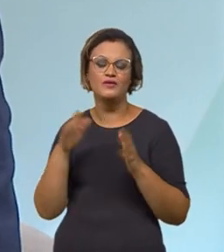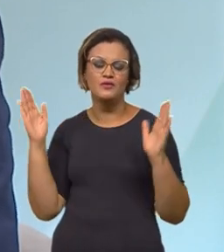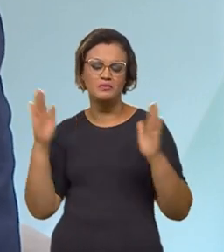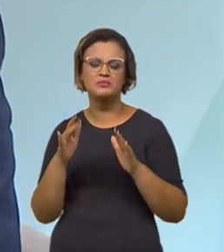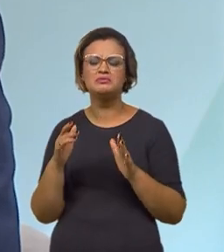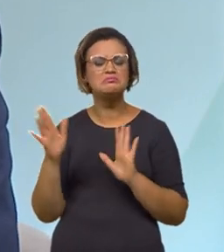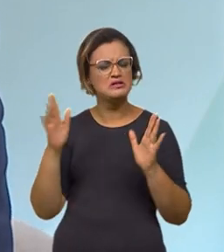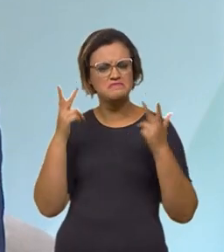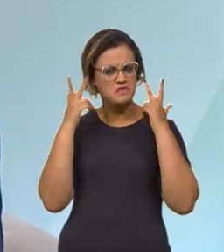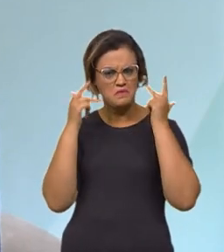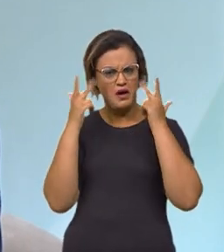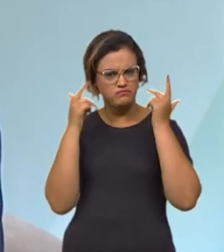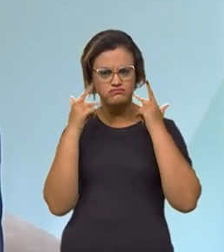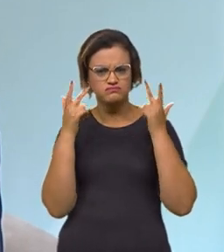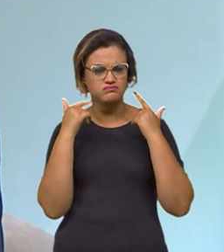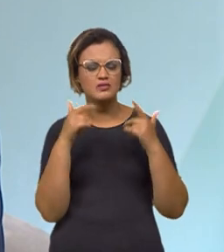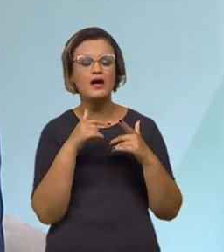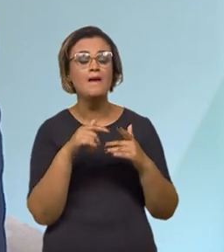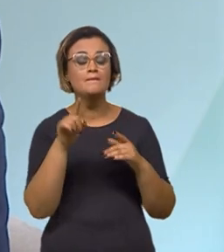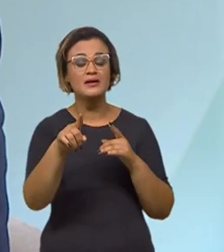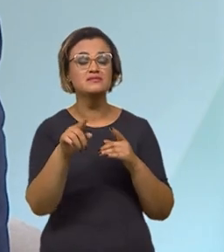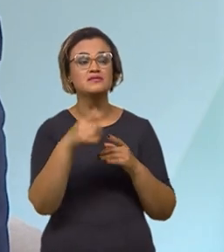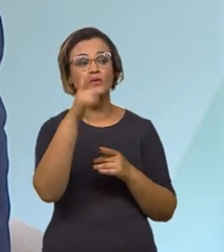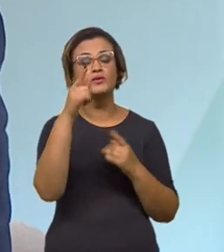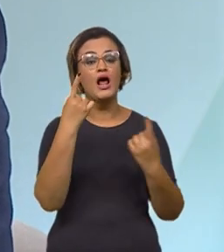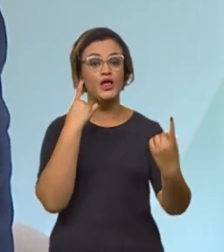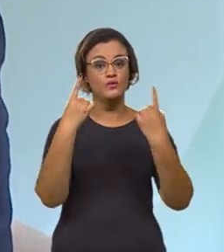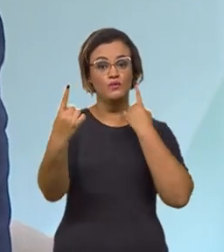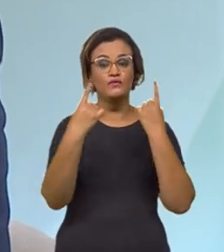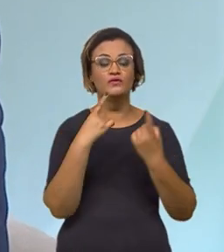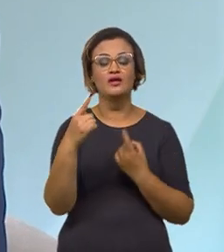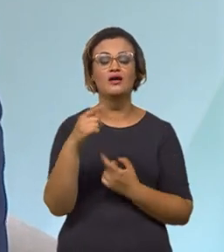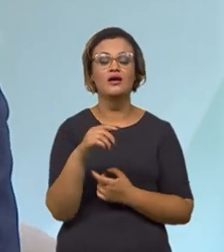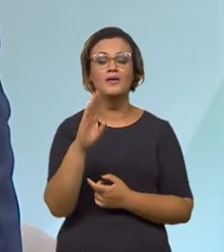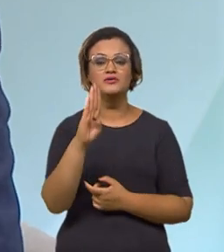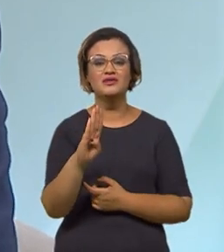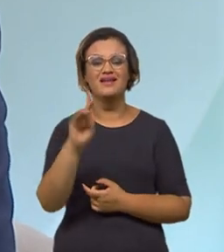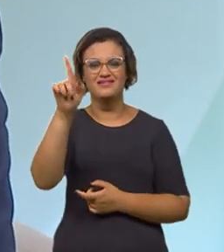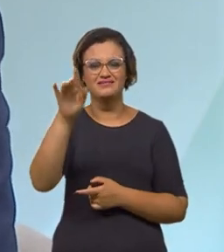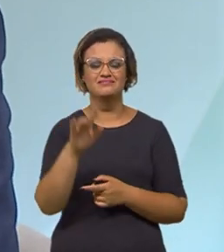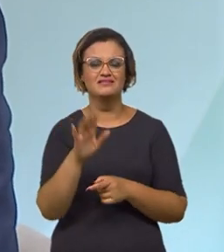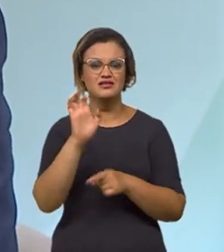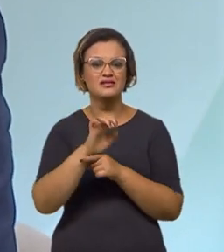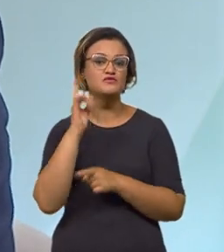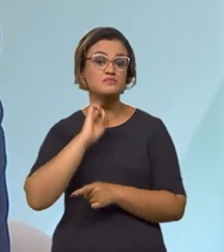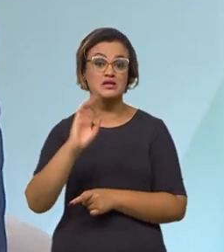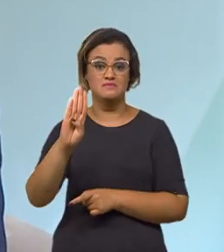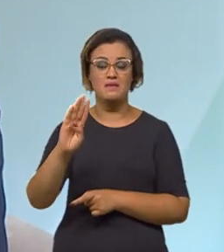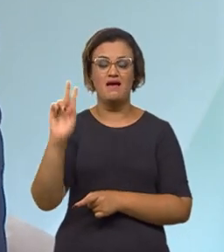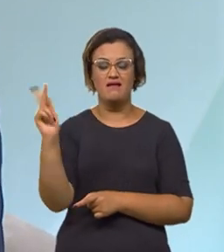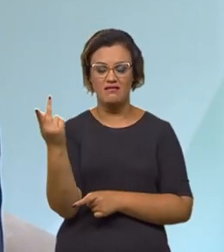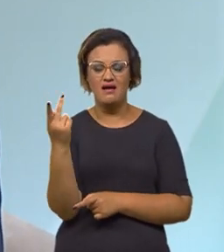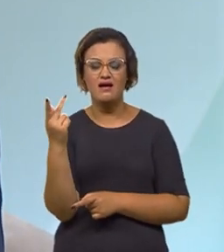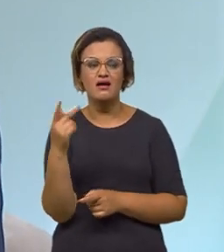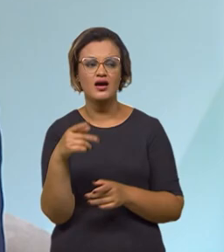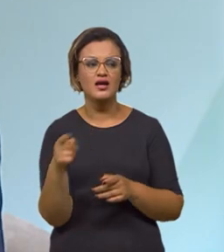amigável. Nós estamos aí com a rodovia 040 de Belo Horizonte, em sentido ao Rio de Janeiro, que também pretendemos fazer o leilão ainda este ano dessa concessão.